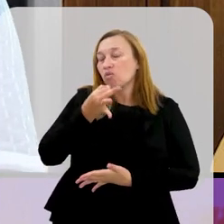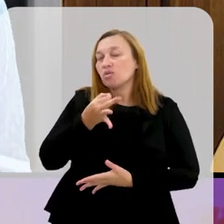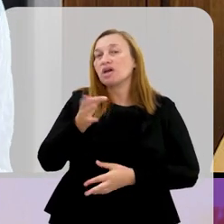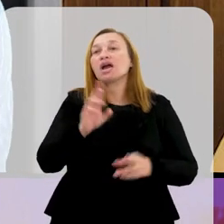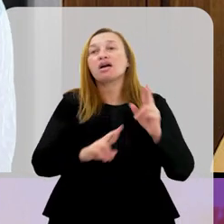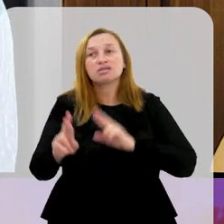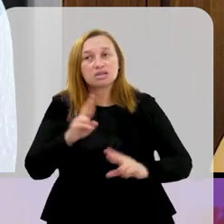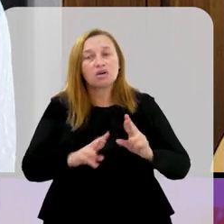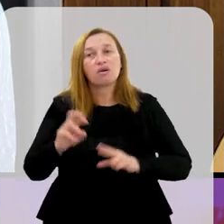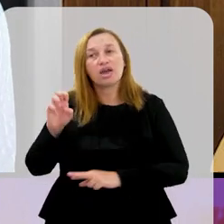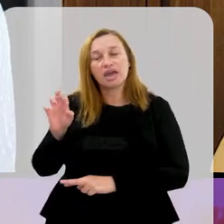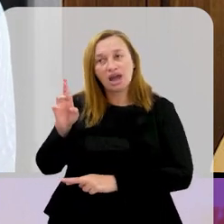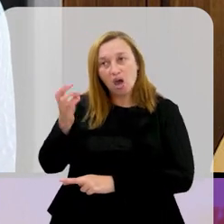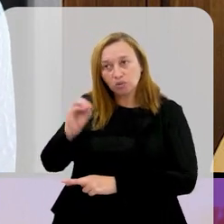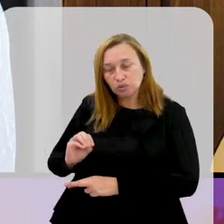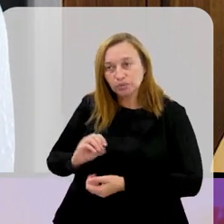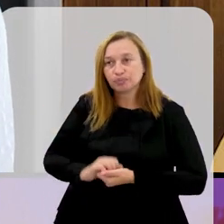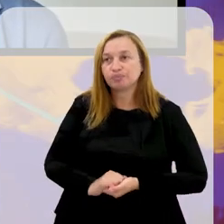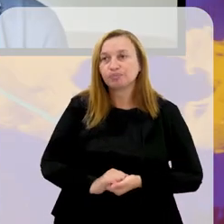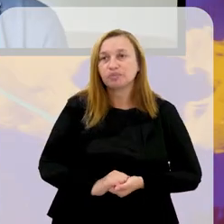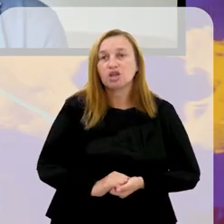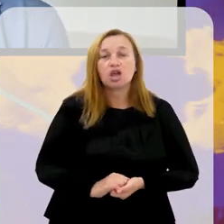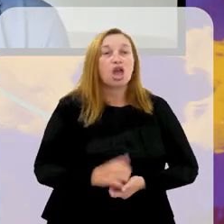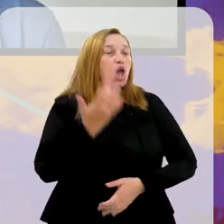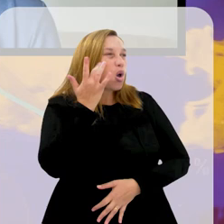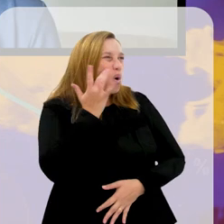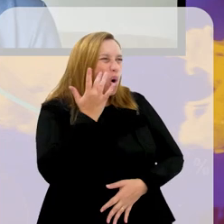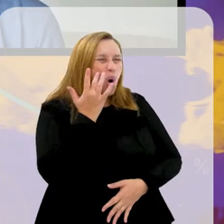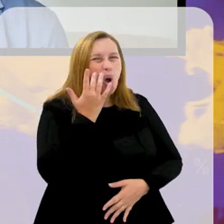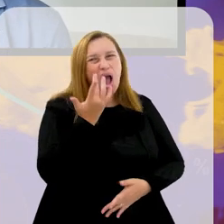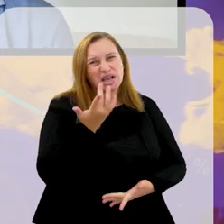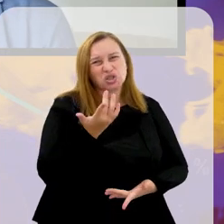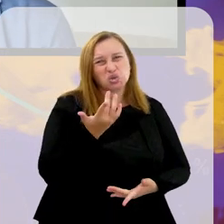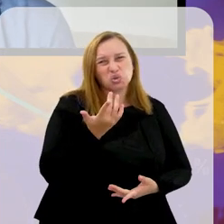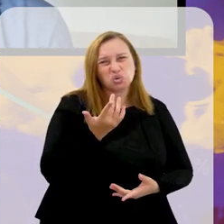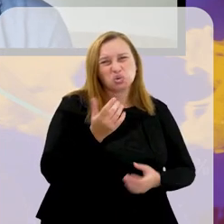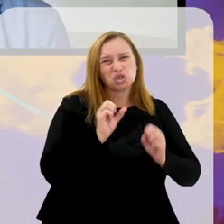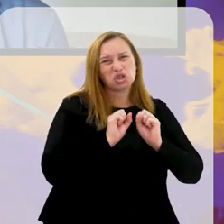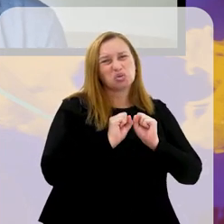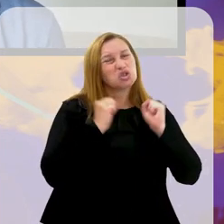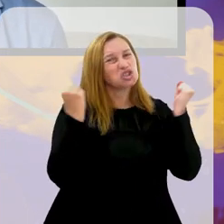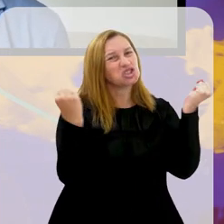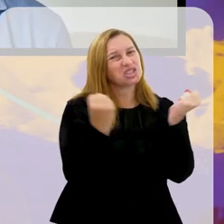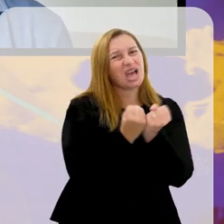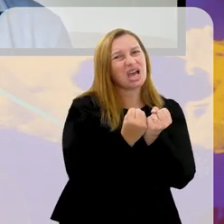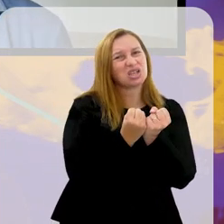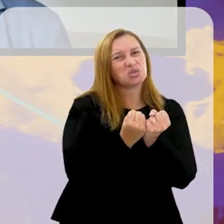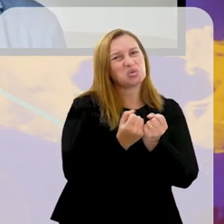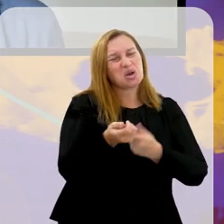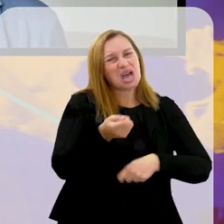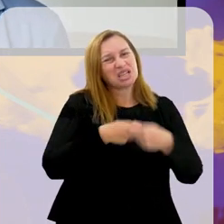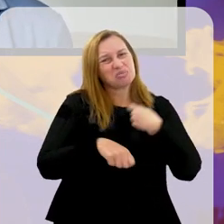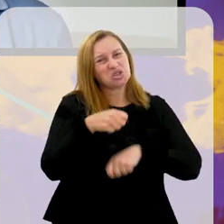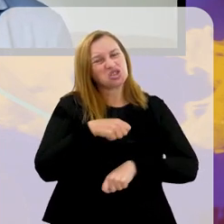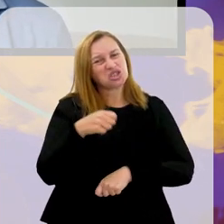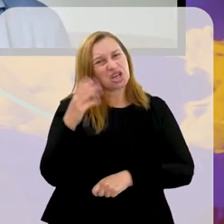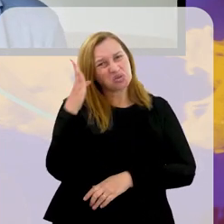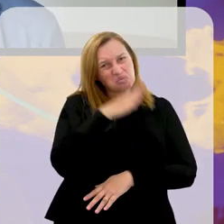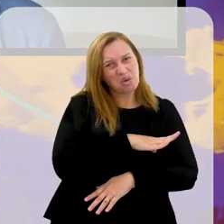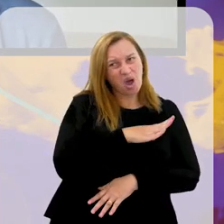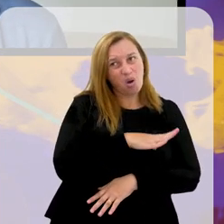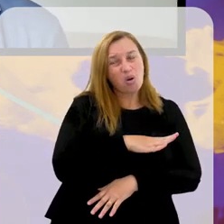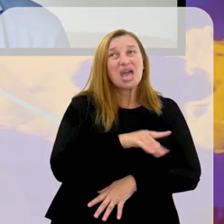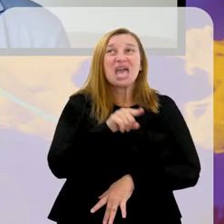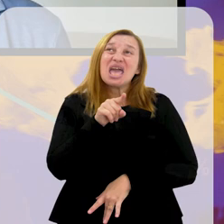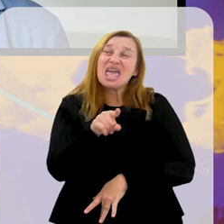opinião em relação a isso, Heraldo? Eu acho, Rui, que o produto é maltratado apenas, é maltrabalhado e em